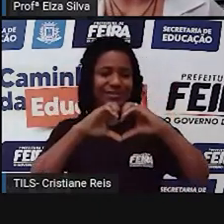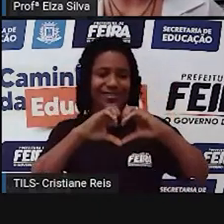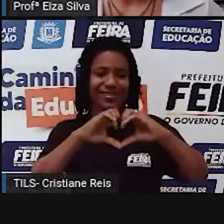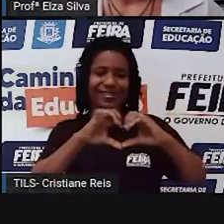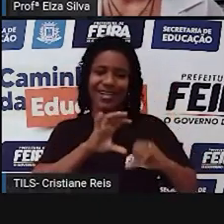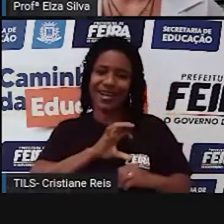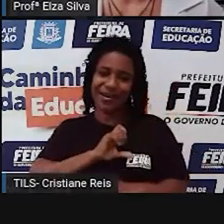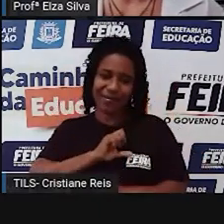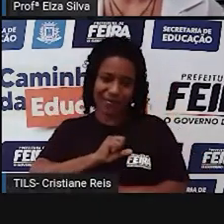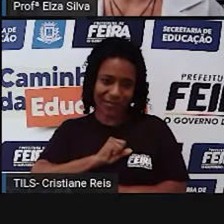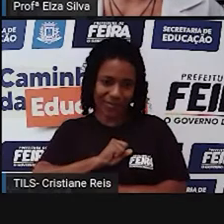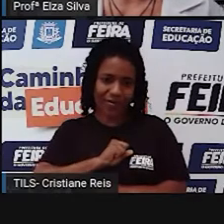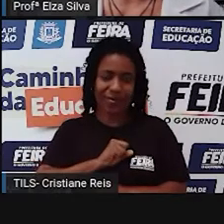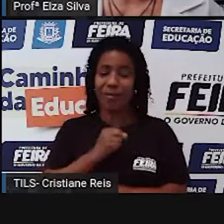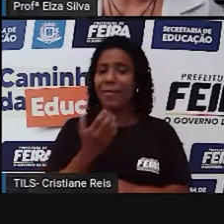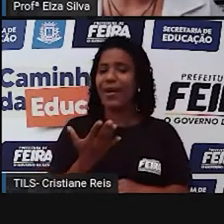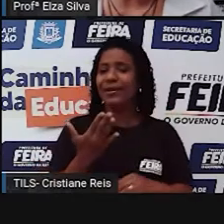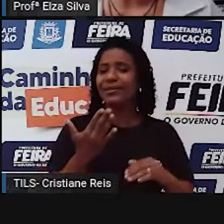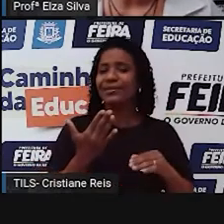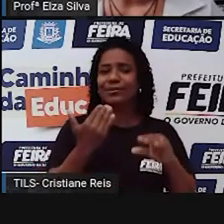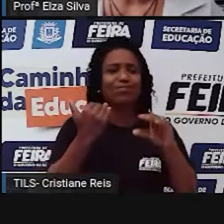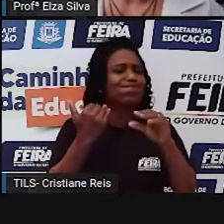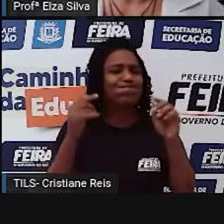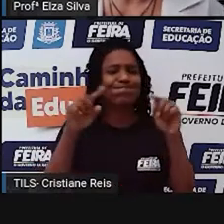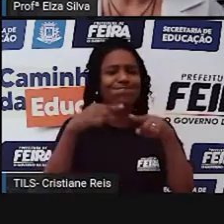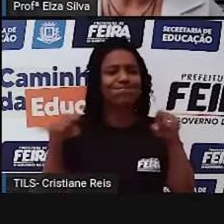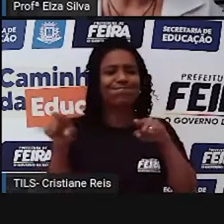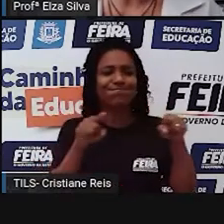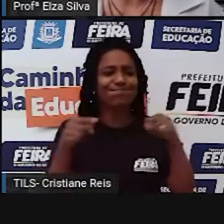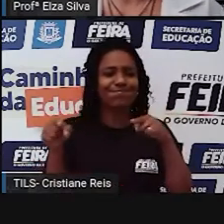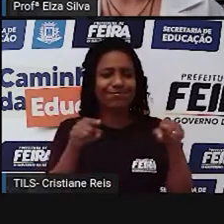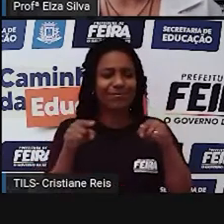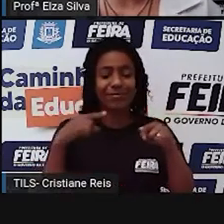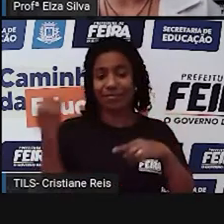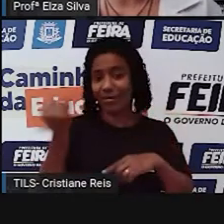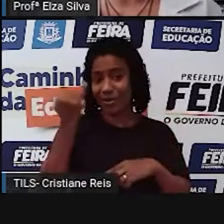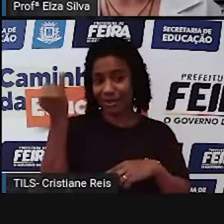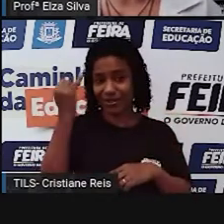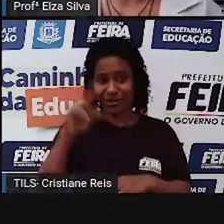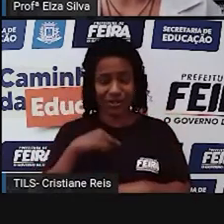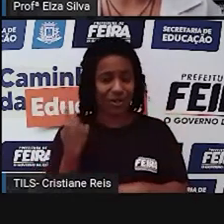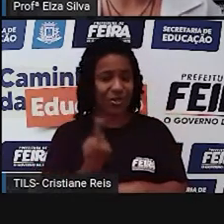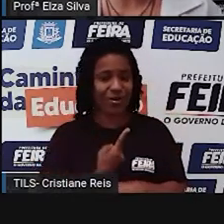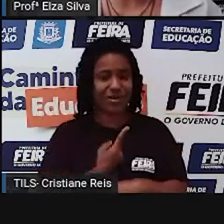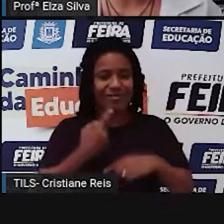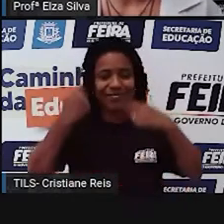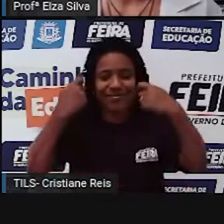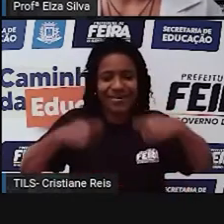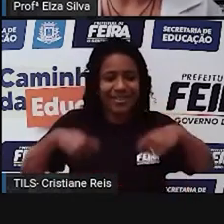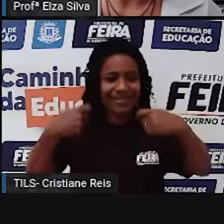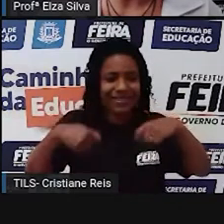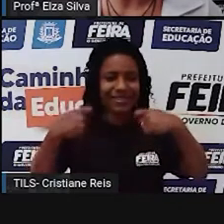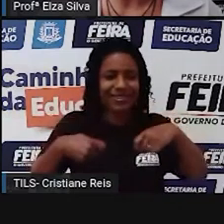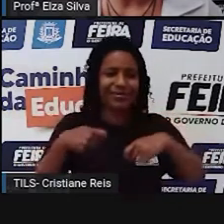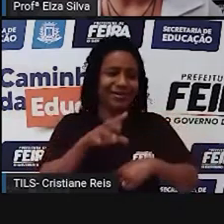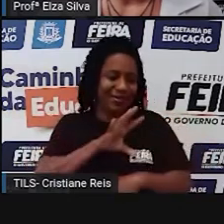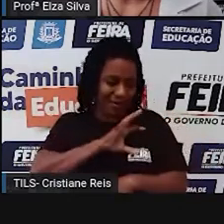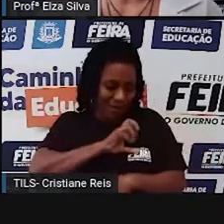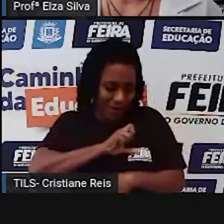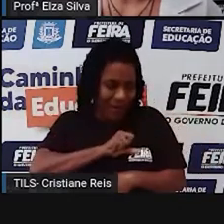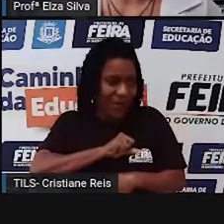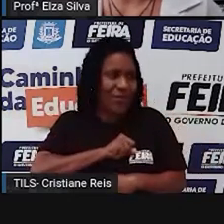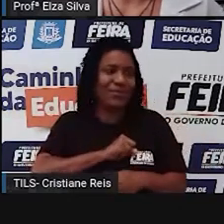vocês porque ele nos faz pensar sobre o quanto necessitamos cultivar estes sentimentos, o amor,